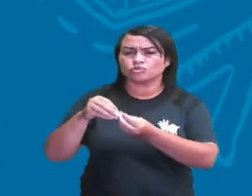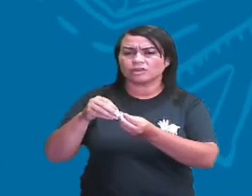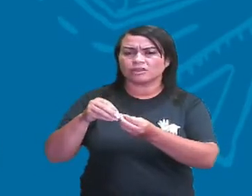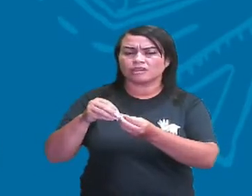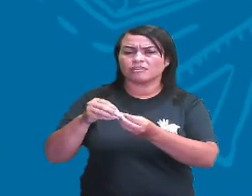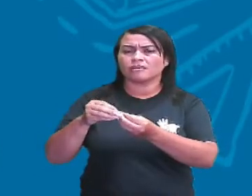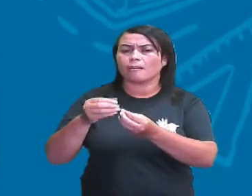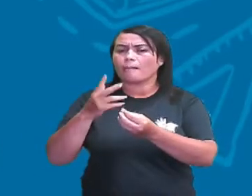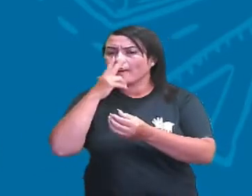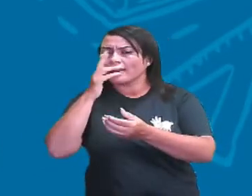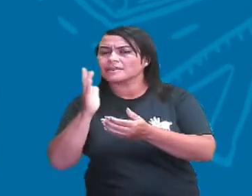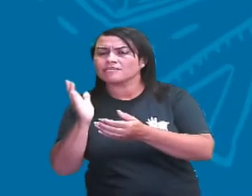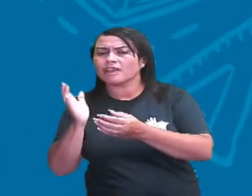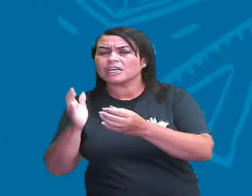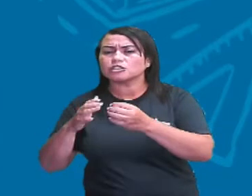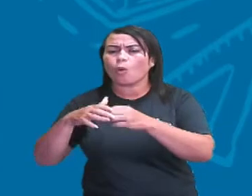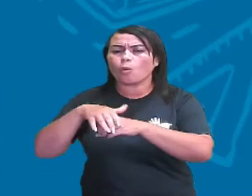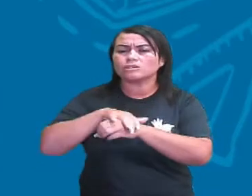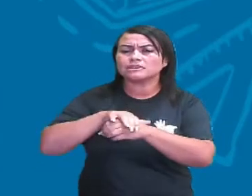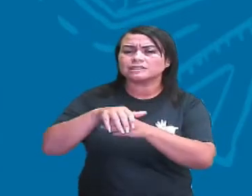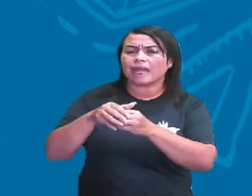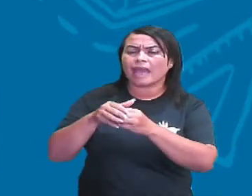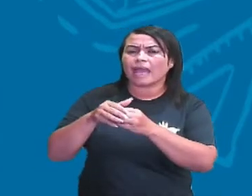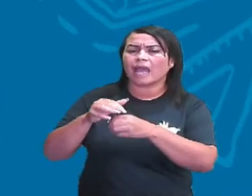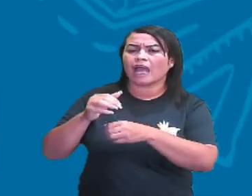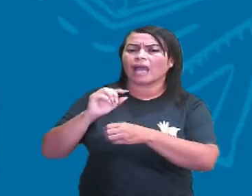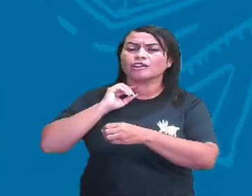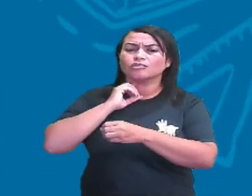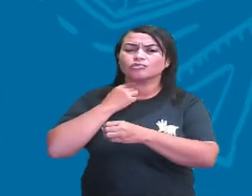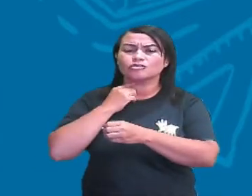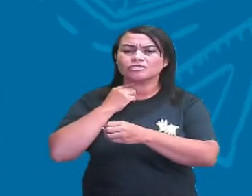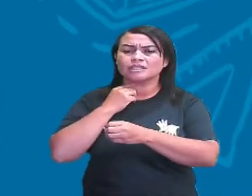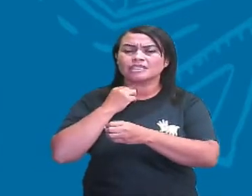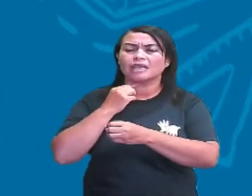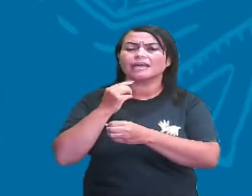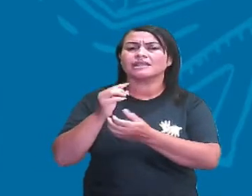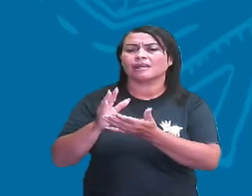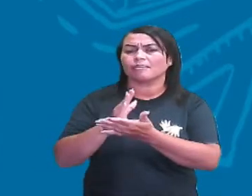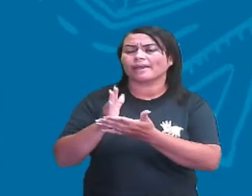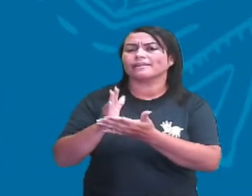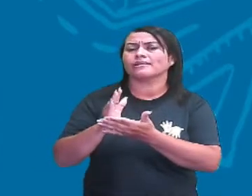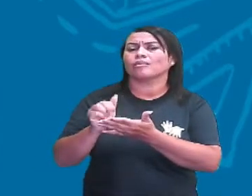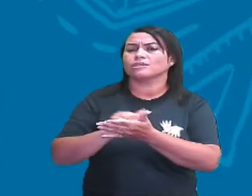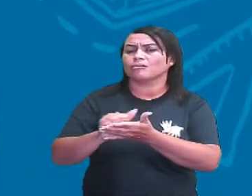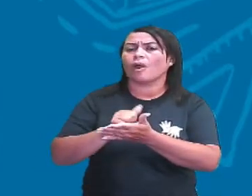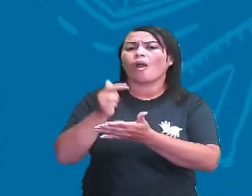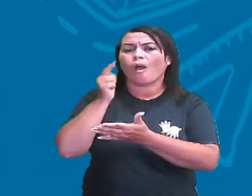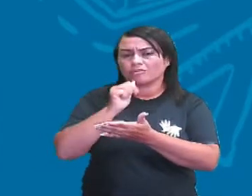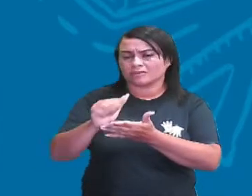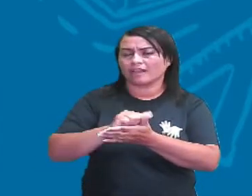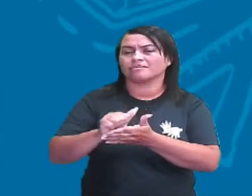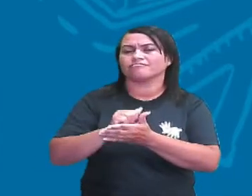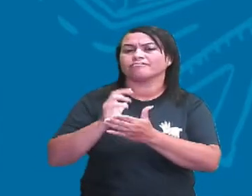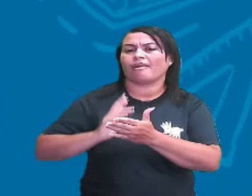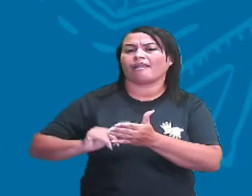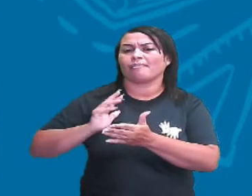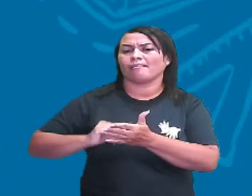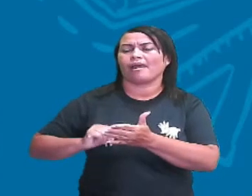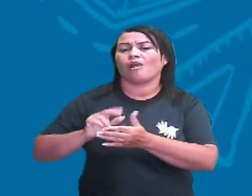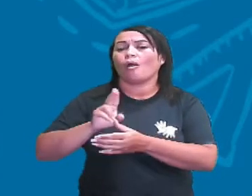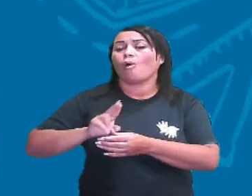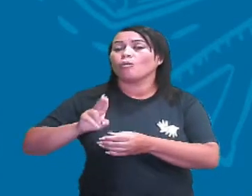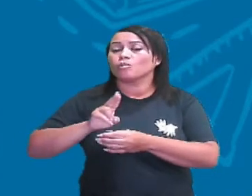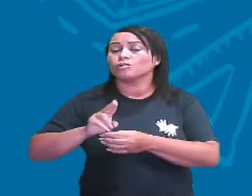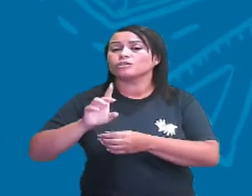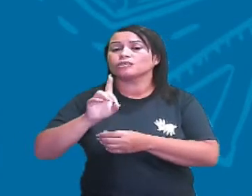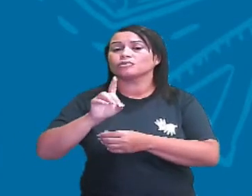sujeira, e assim você consegue remover a gordura do material que você quer separá-lo, com o uso de um